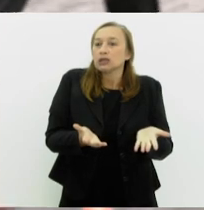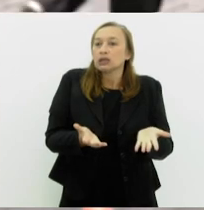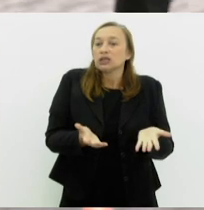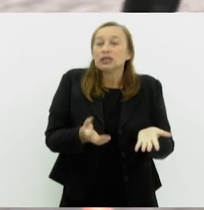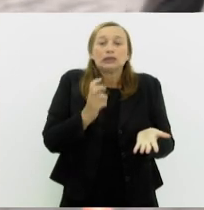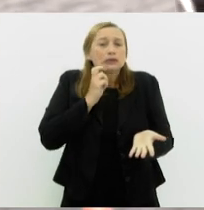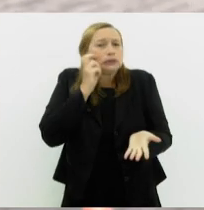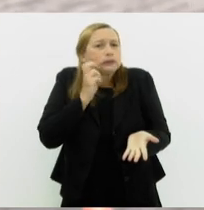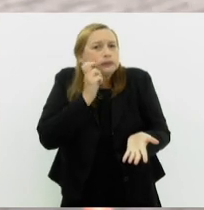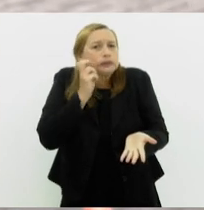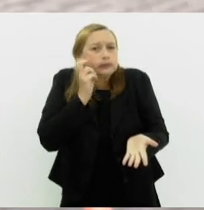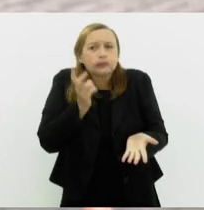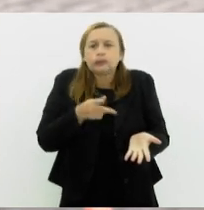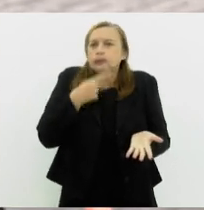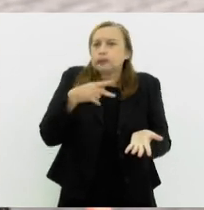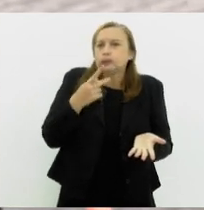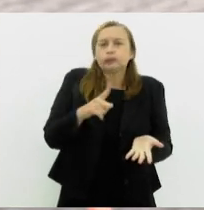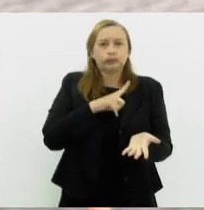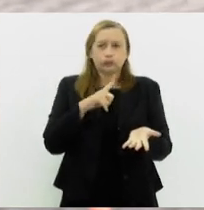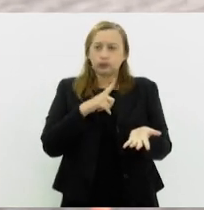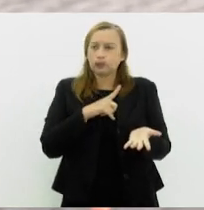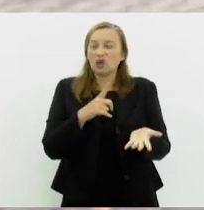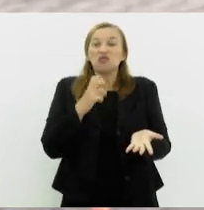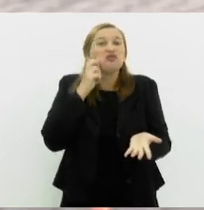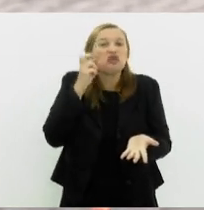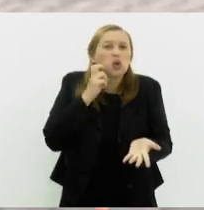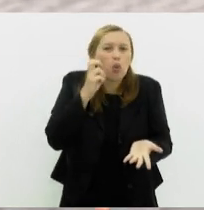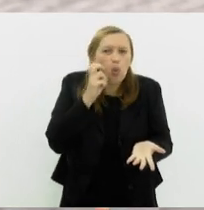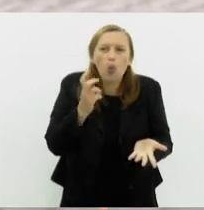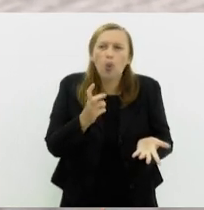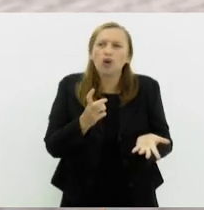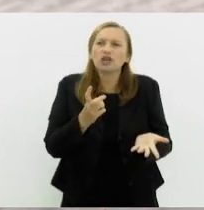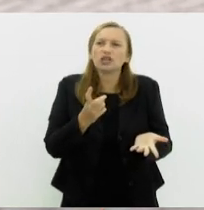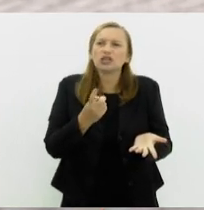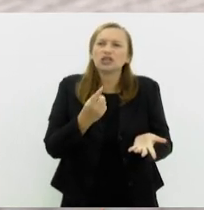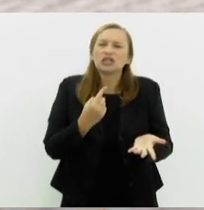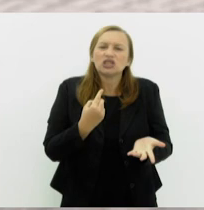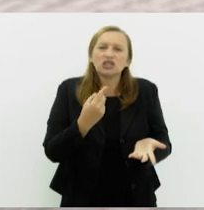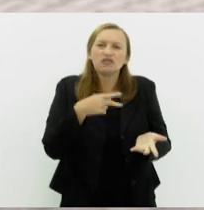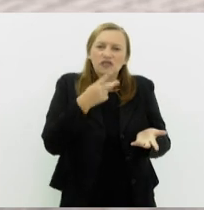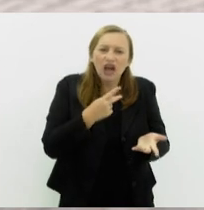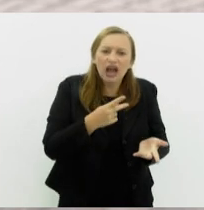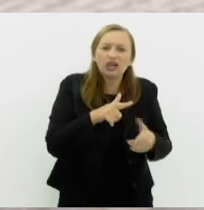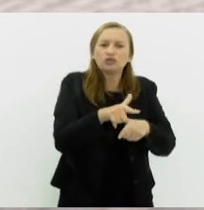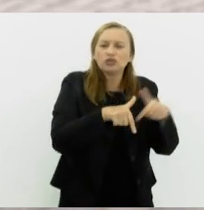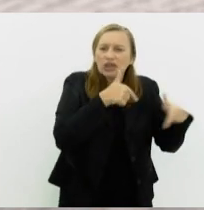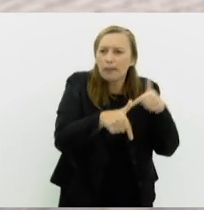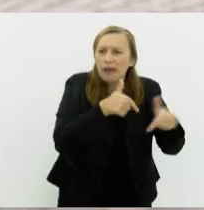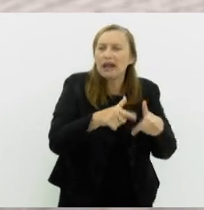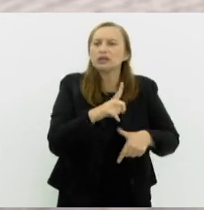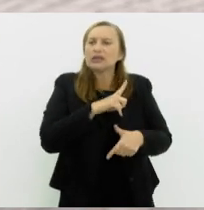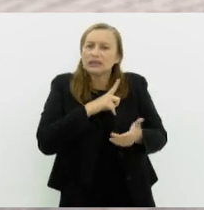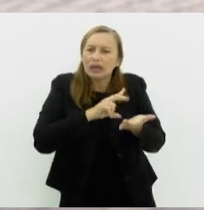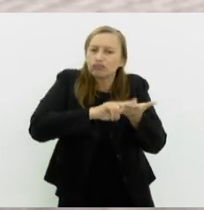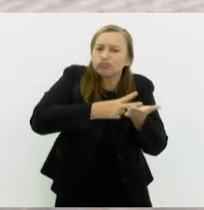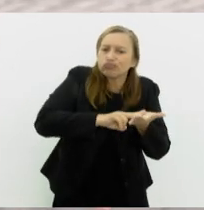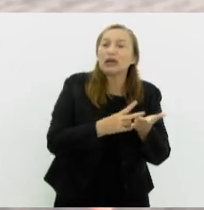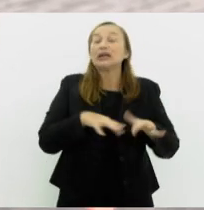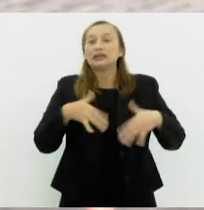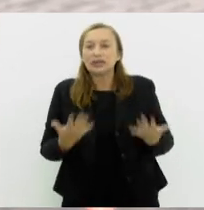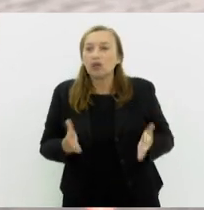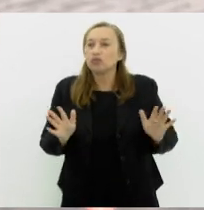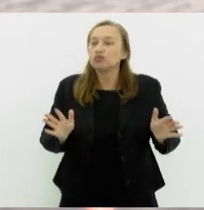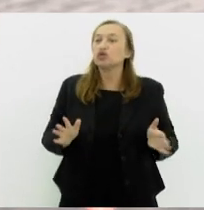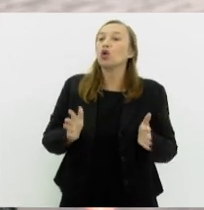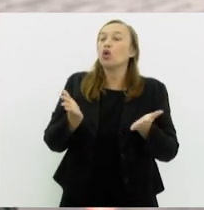têm vergonha de dizer que têm epilepsia. Elas têm vergonha de dizer, no mercado de trabalho, que têm epilepsia. Então, a gente utiliza hoje